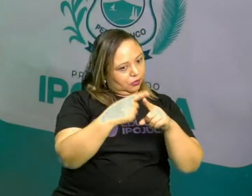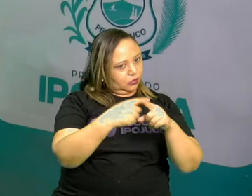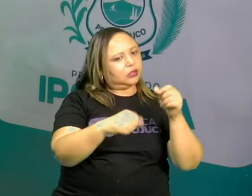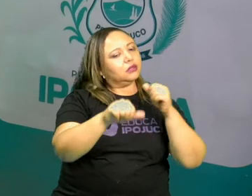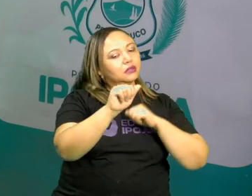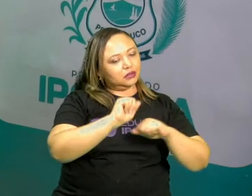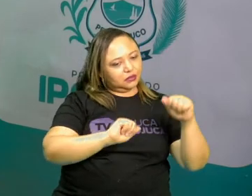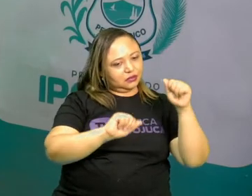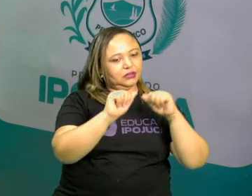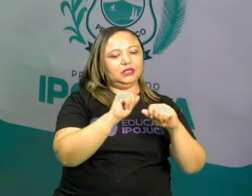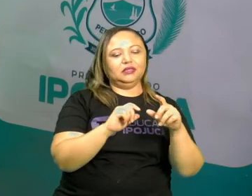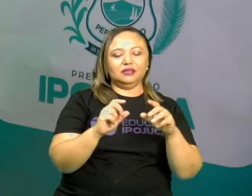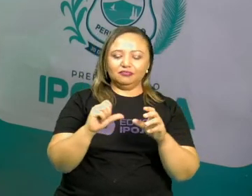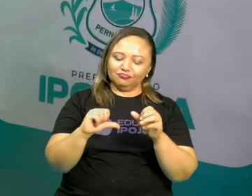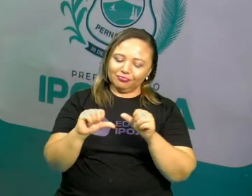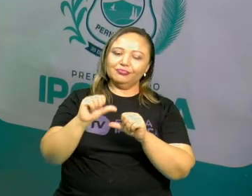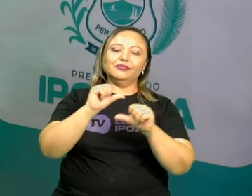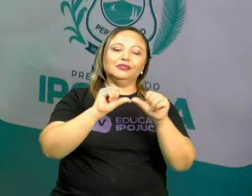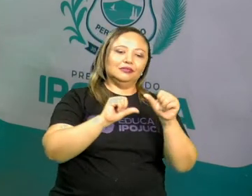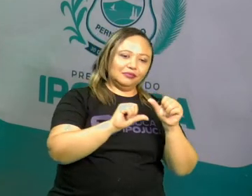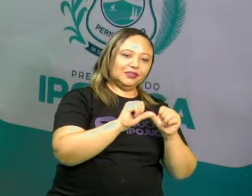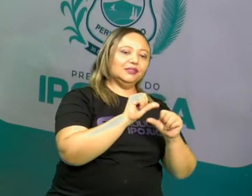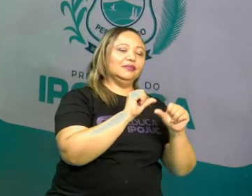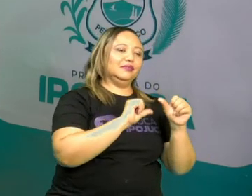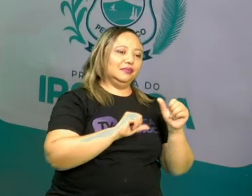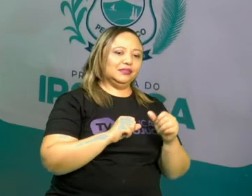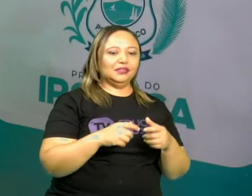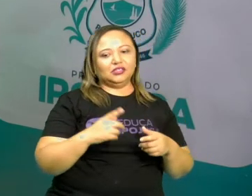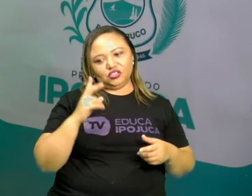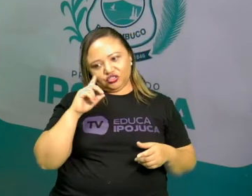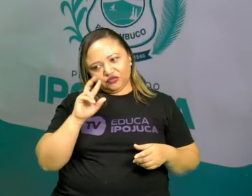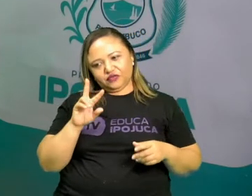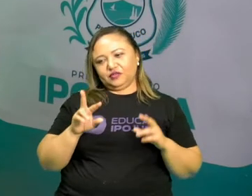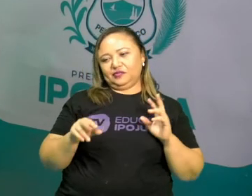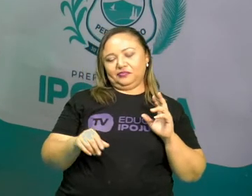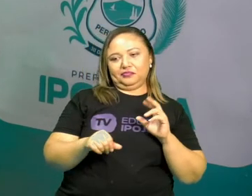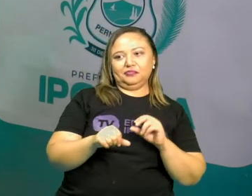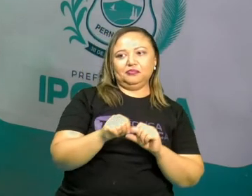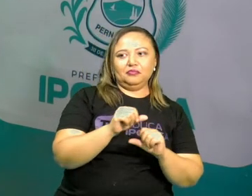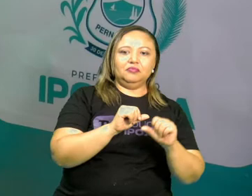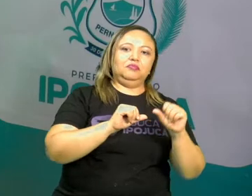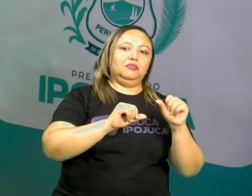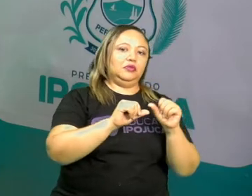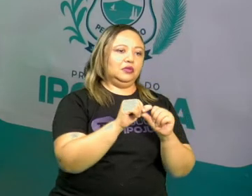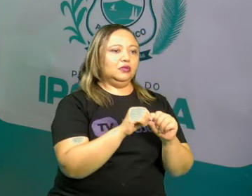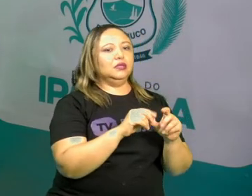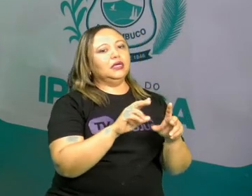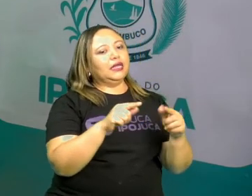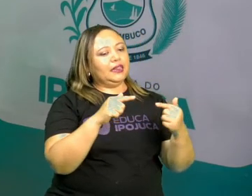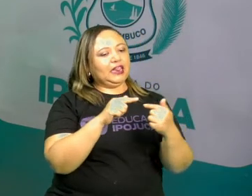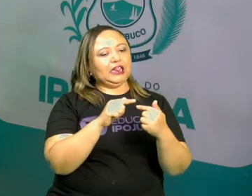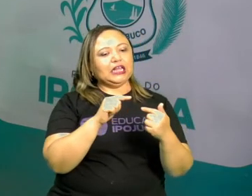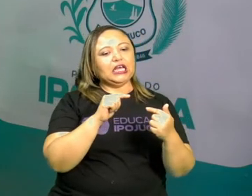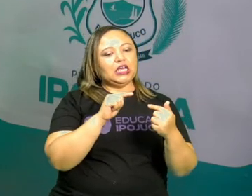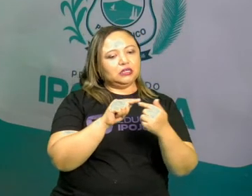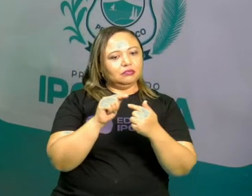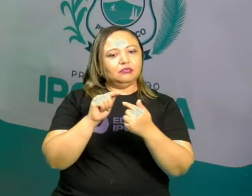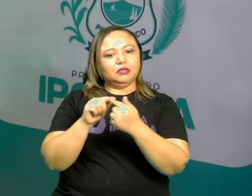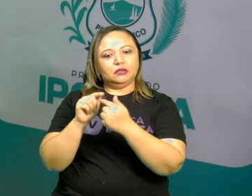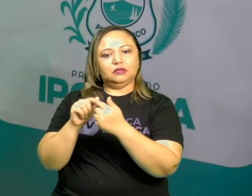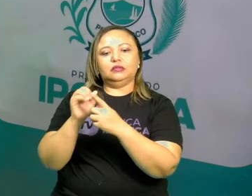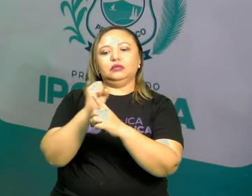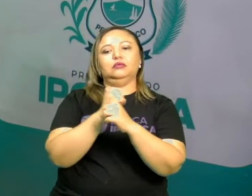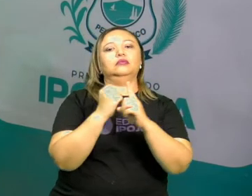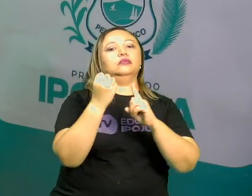percepção de que ela sempre está mudando, ela sempre está interagindo com o ser humano de acordo com a